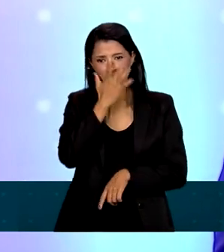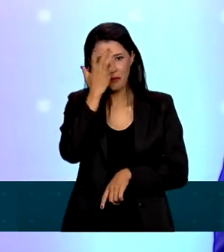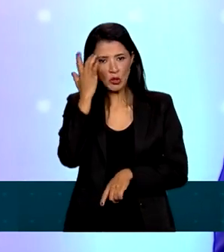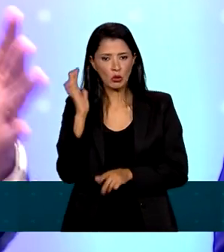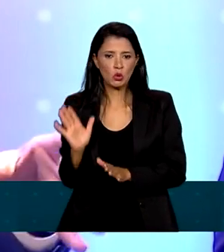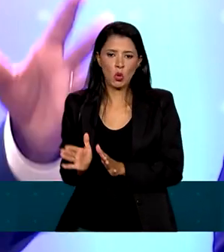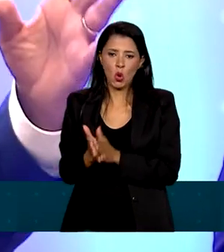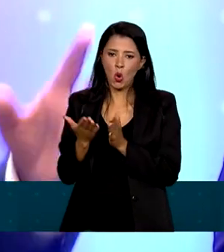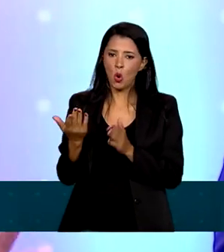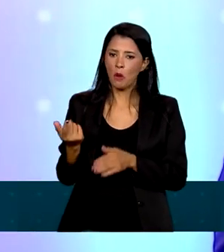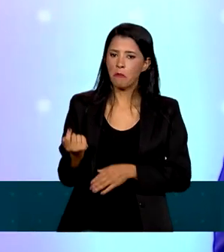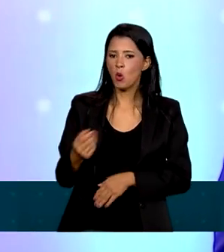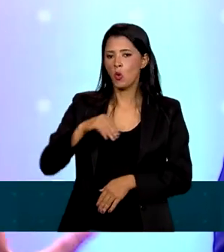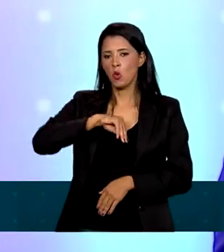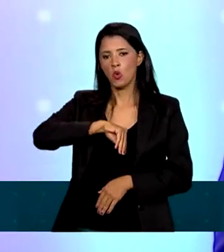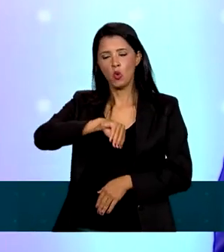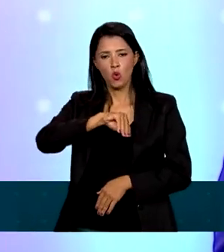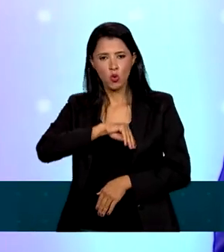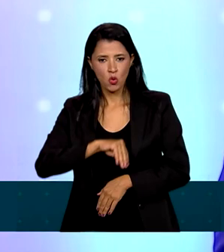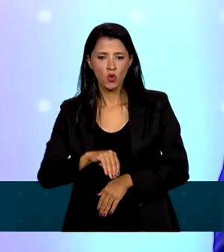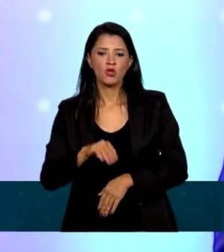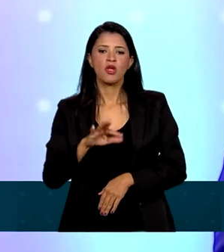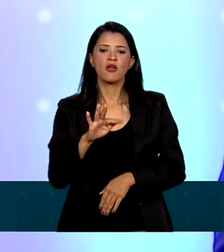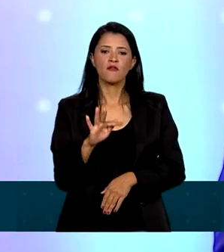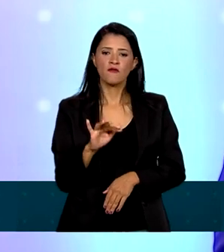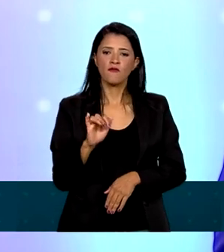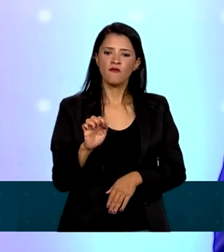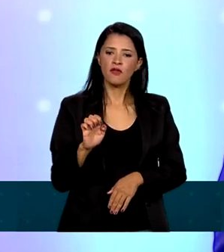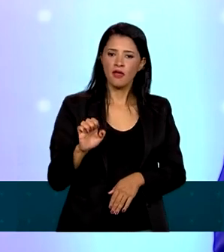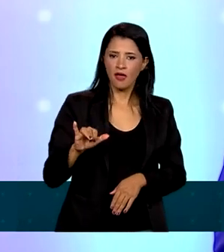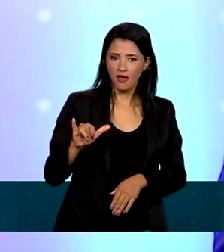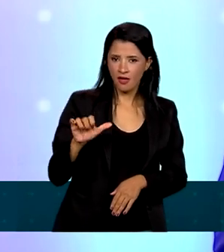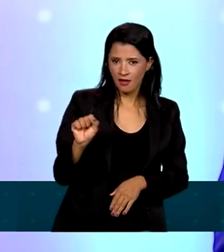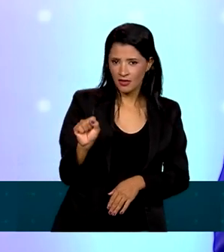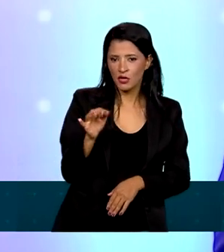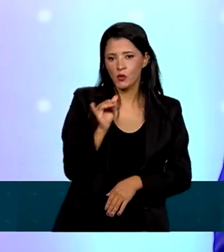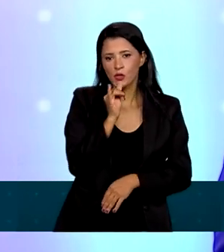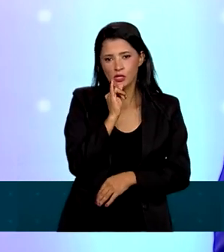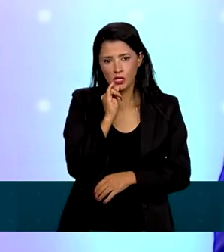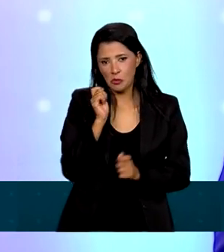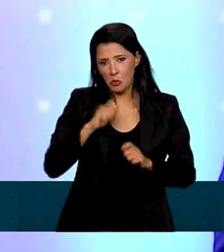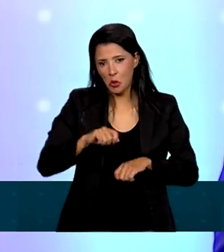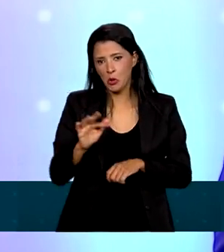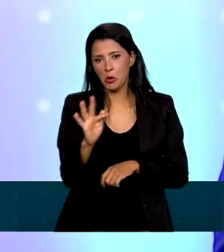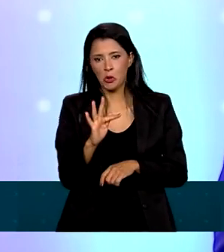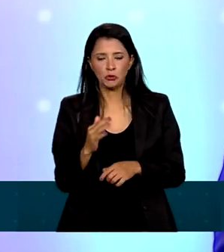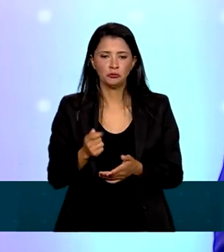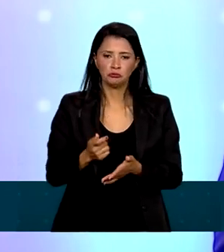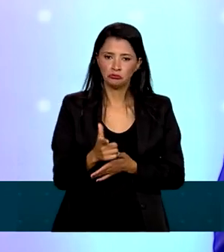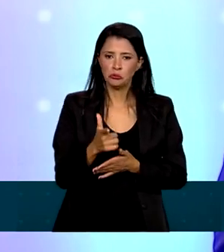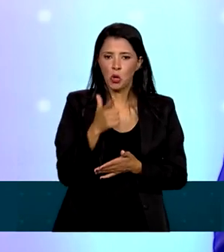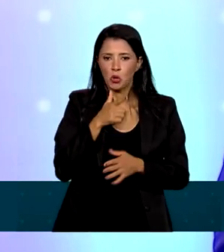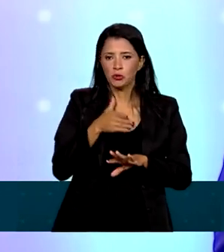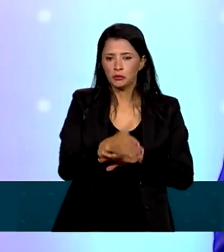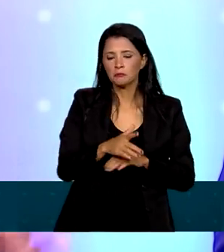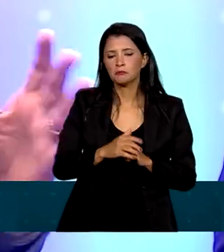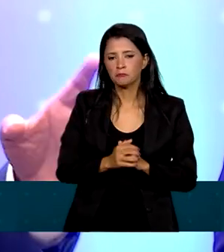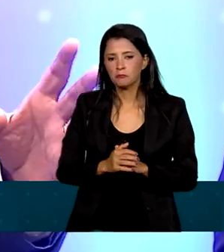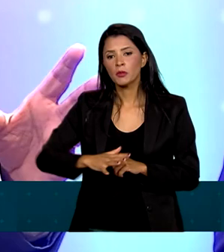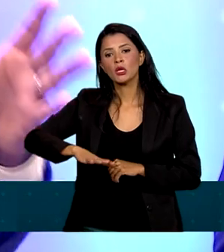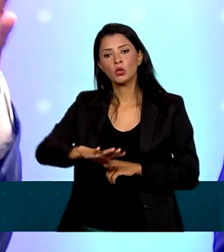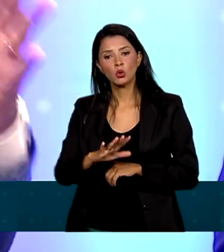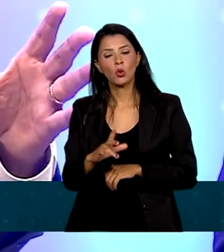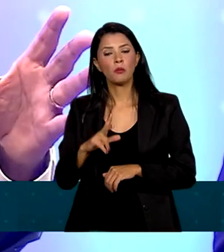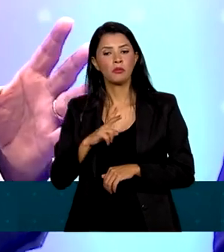baixa renda. Destaco o FIES como exemplo. O trabalho na saúde. Nós temos o setor privado como